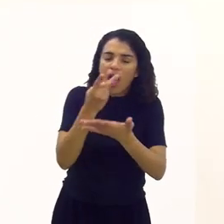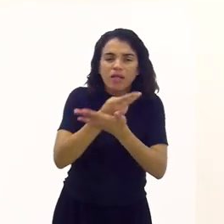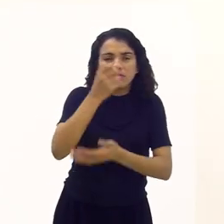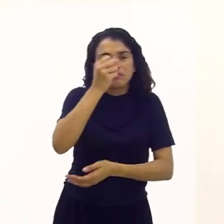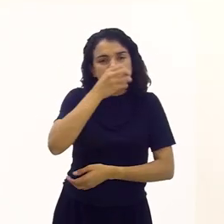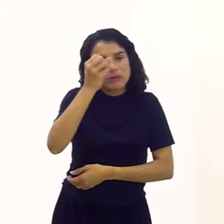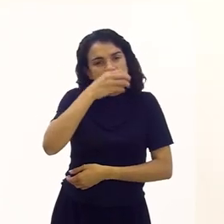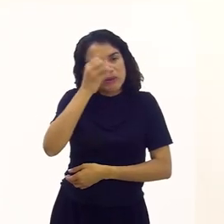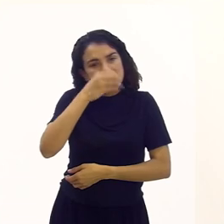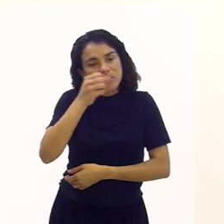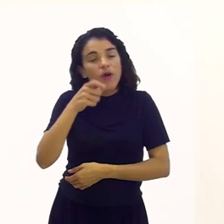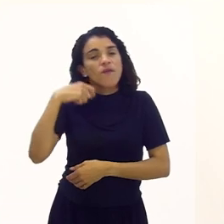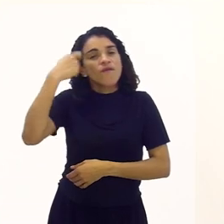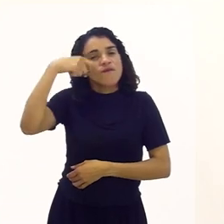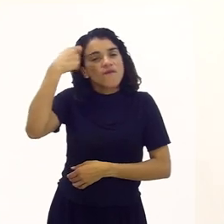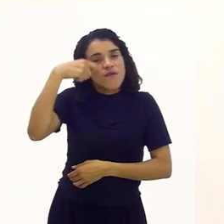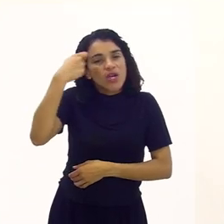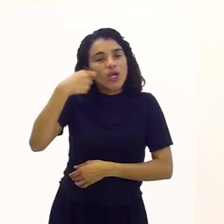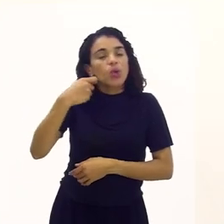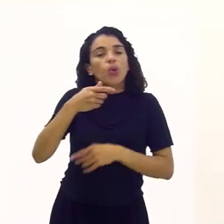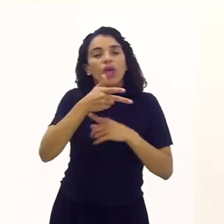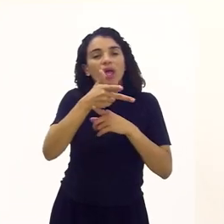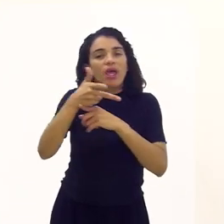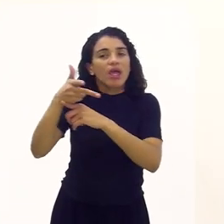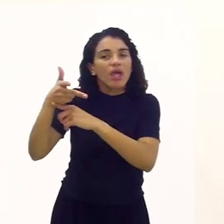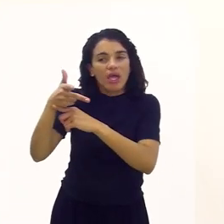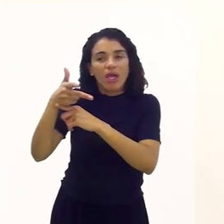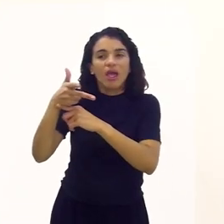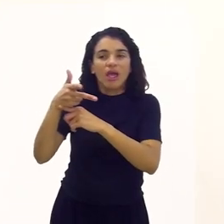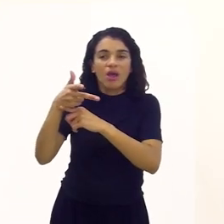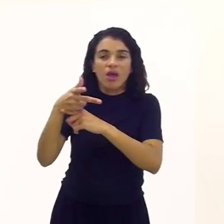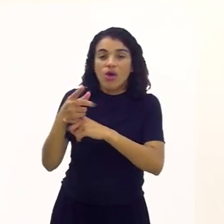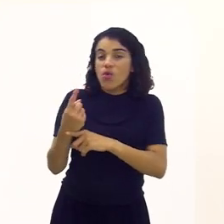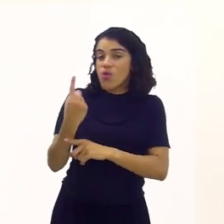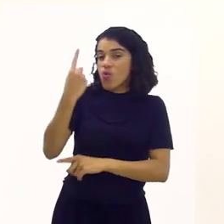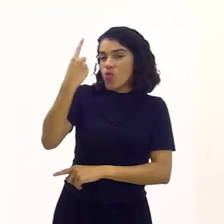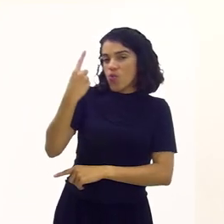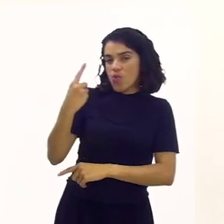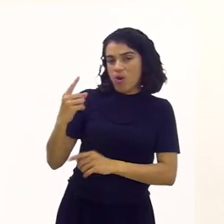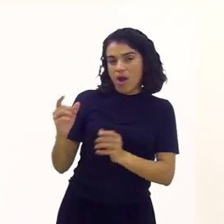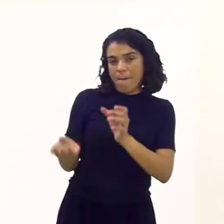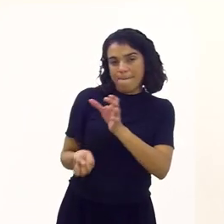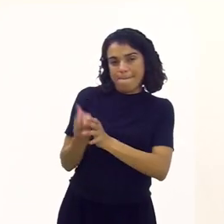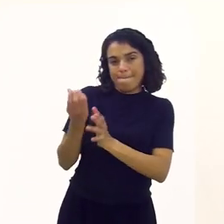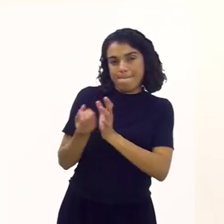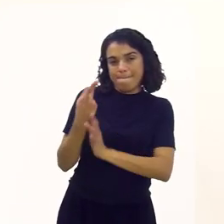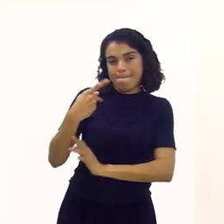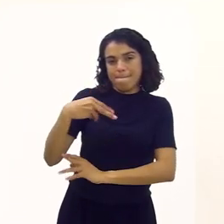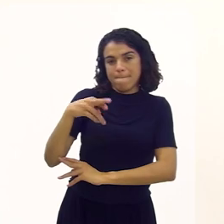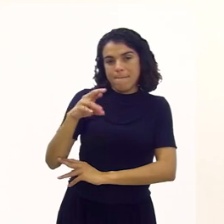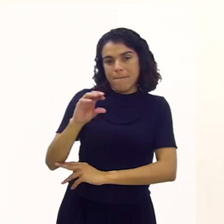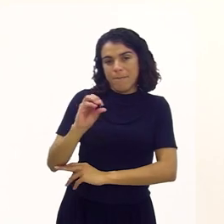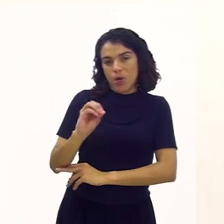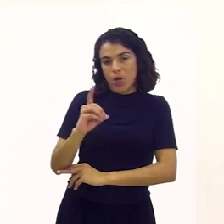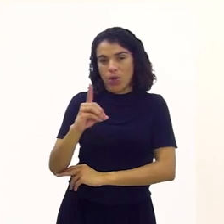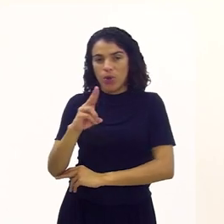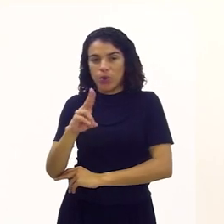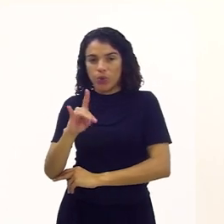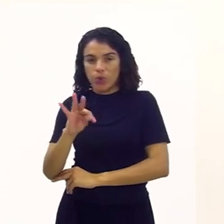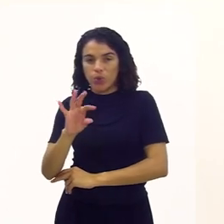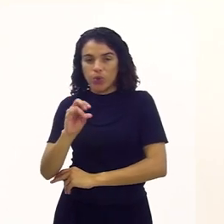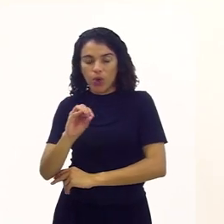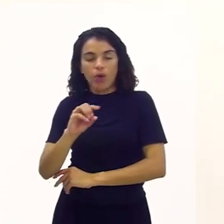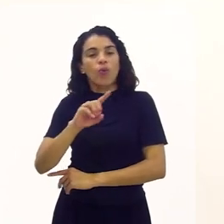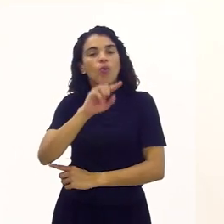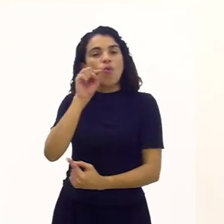mas nós descobrimos que esses vídeos são feitos por uma produtora justamente para isso,